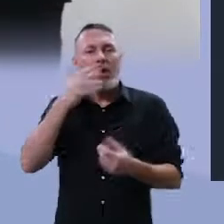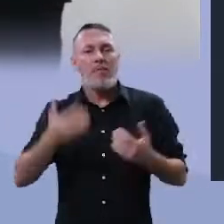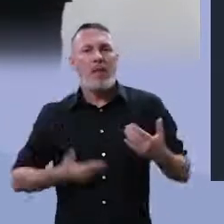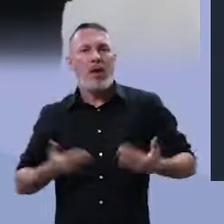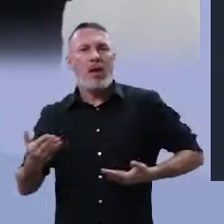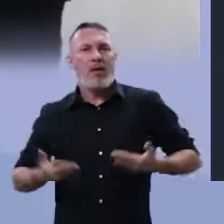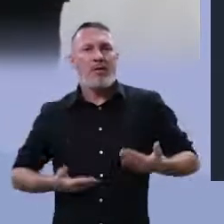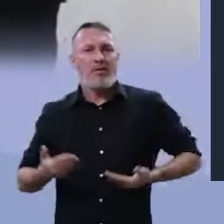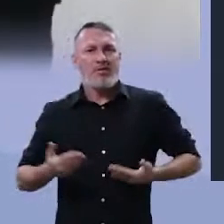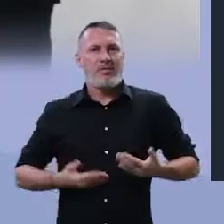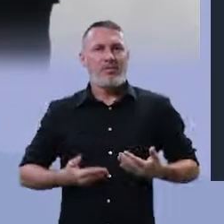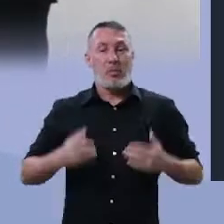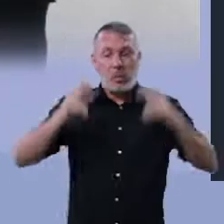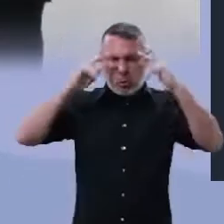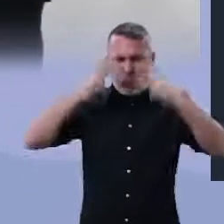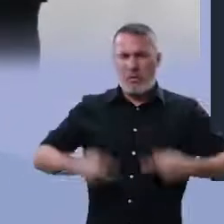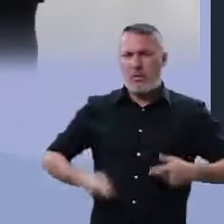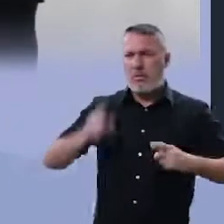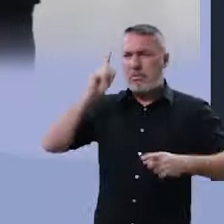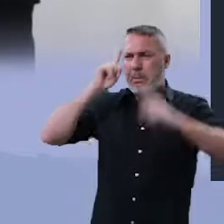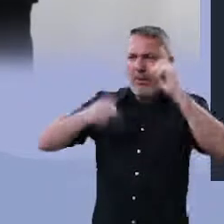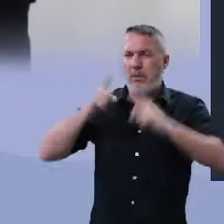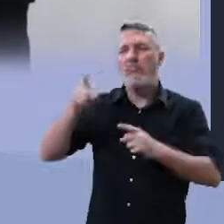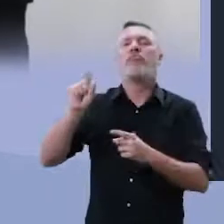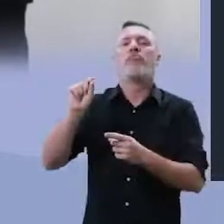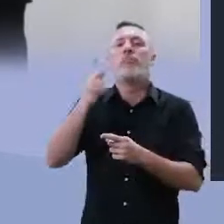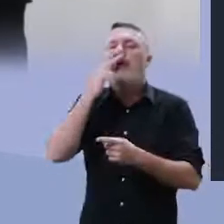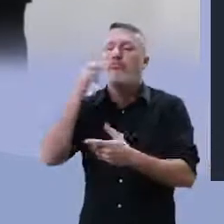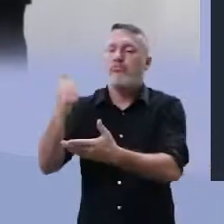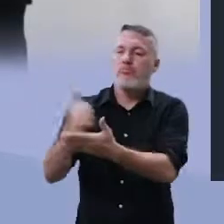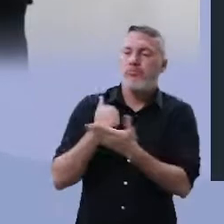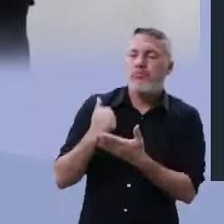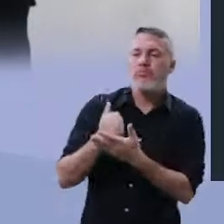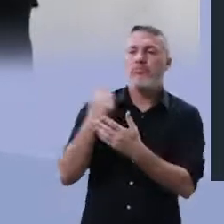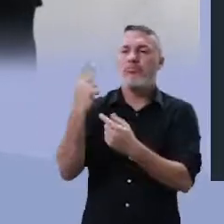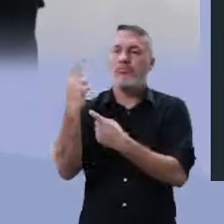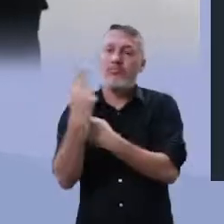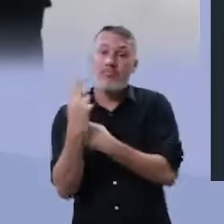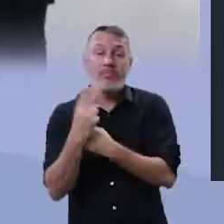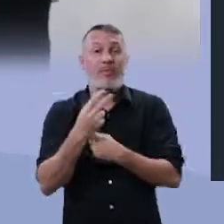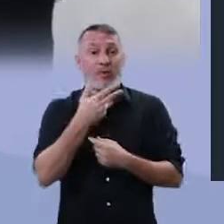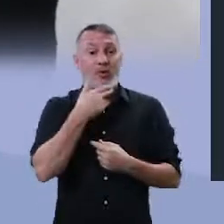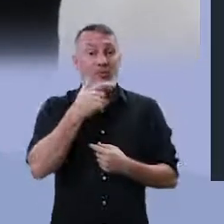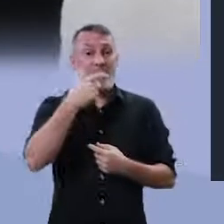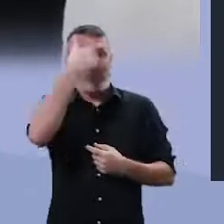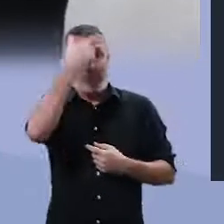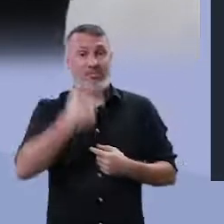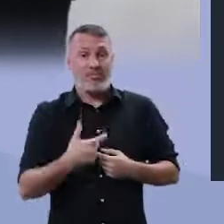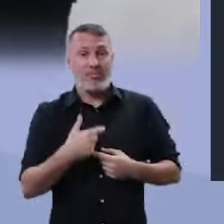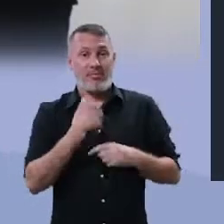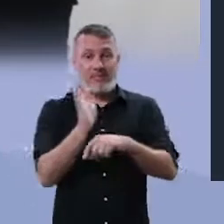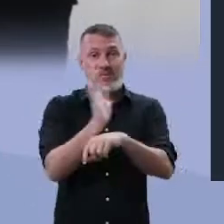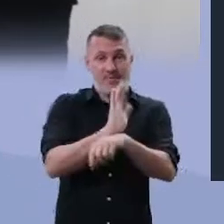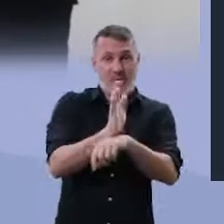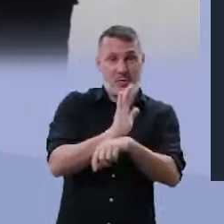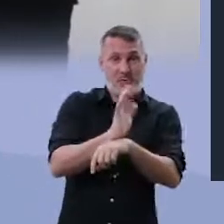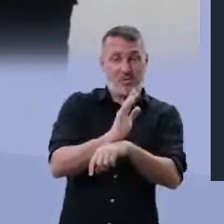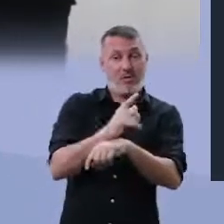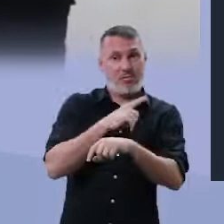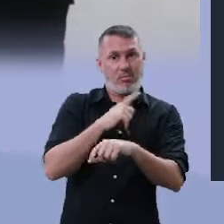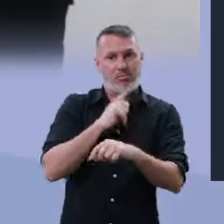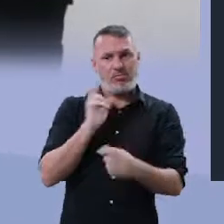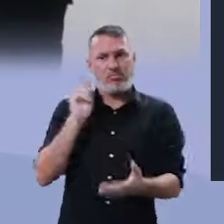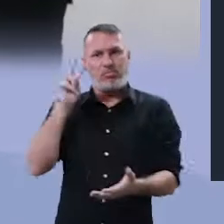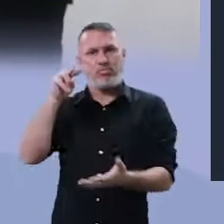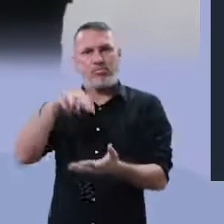servindo-lhes, dando-lhes amparo, apoio, proteção. O próprio Will Smith, a personagem dessa história,